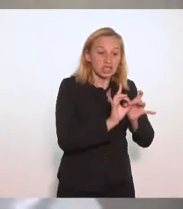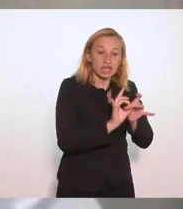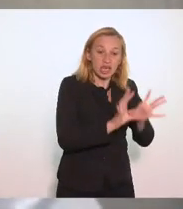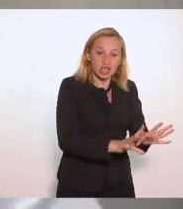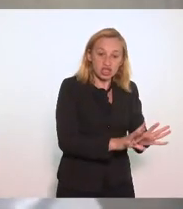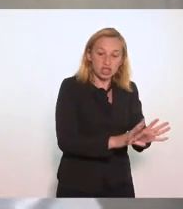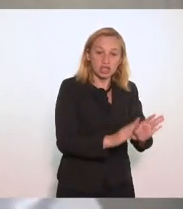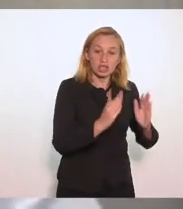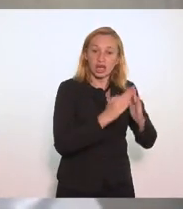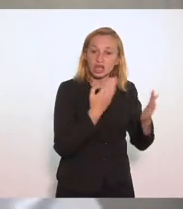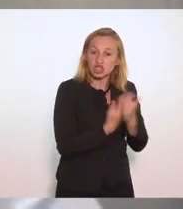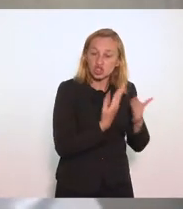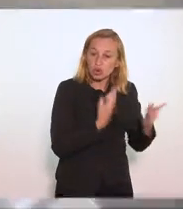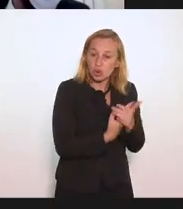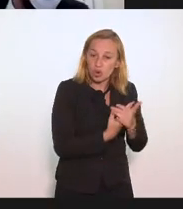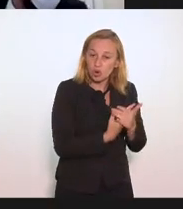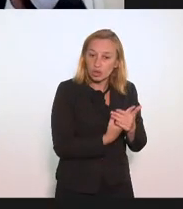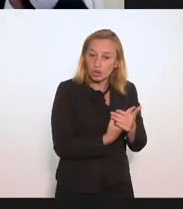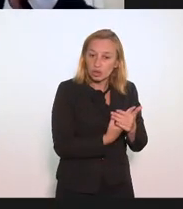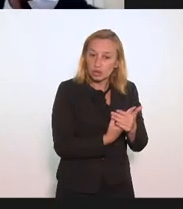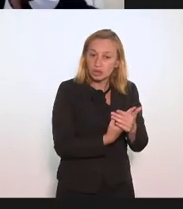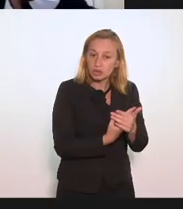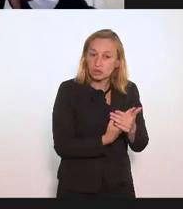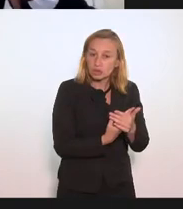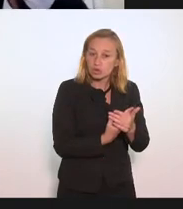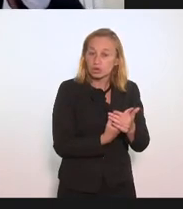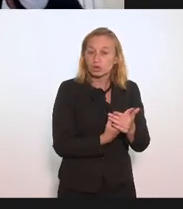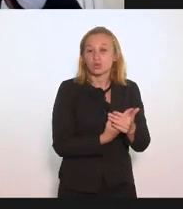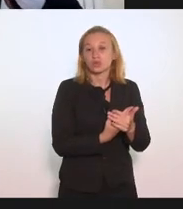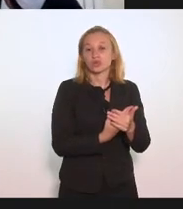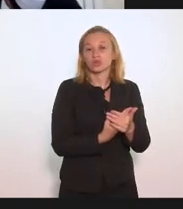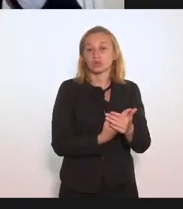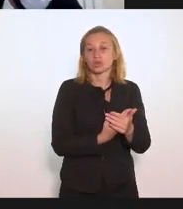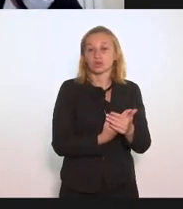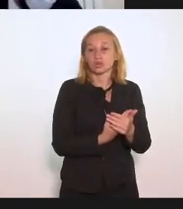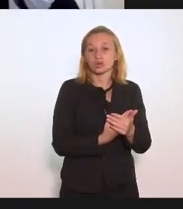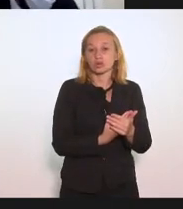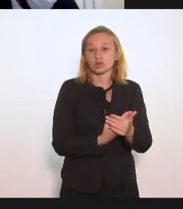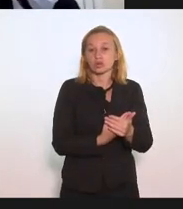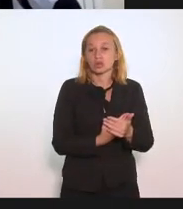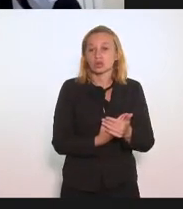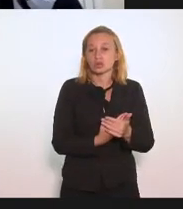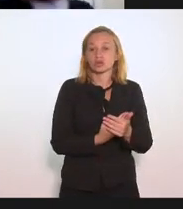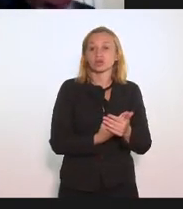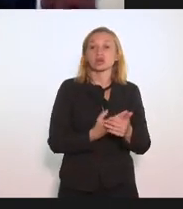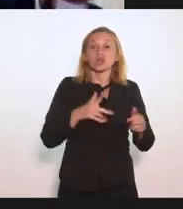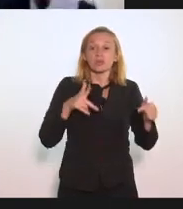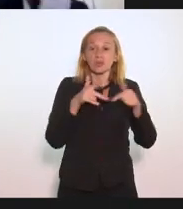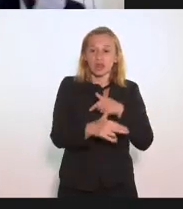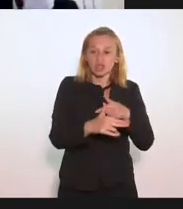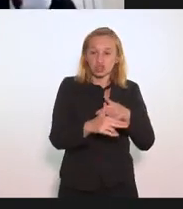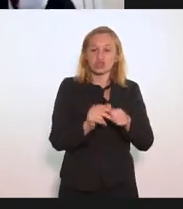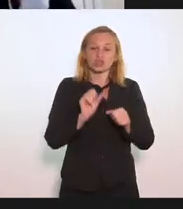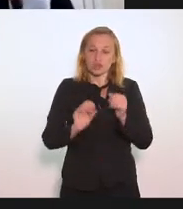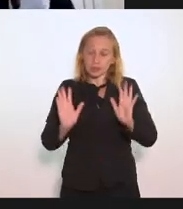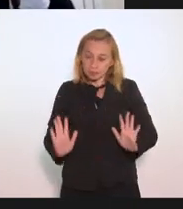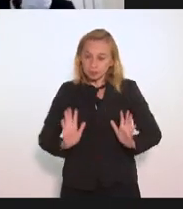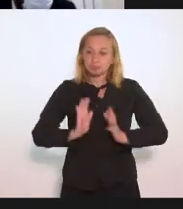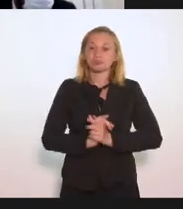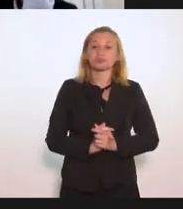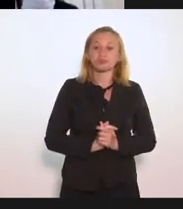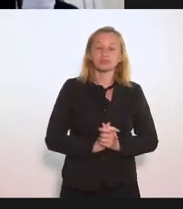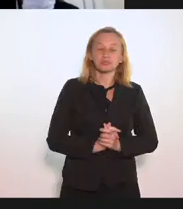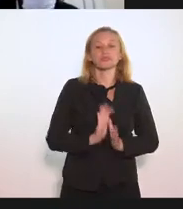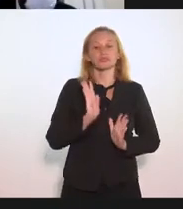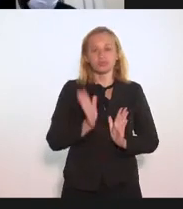um abrigo para as crianças estão impedidos de fazerem isso. Esse